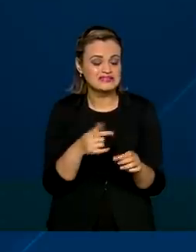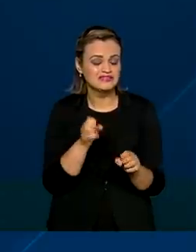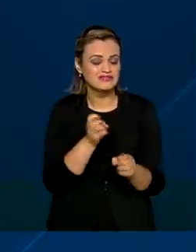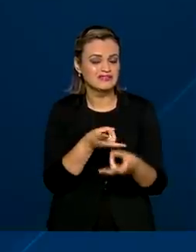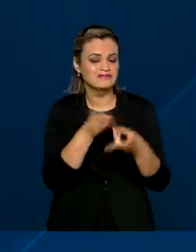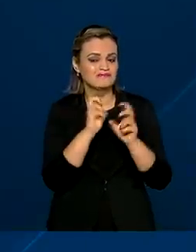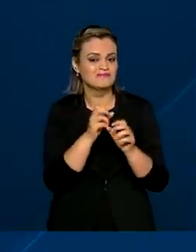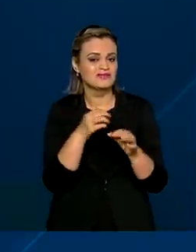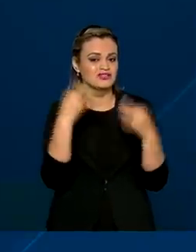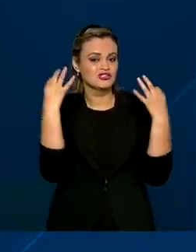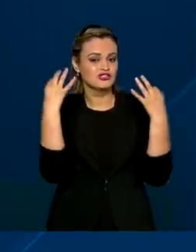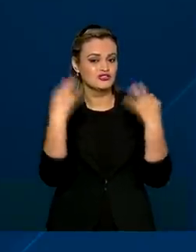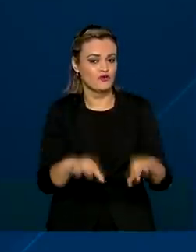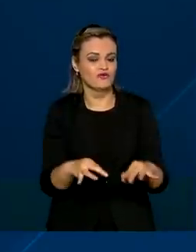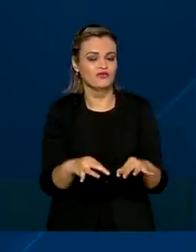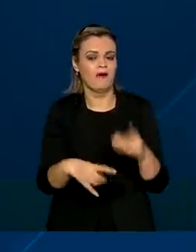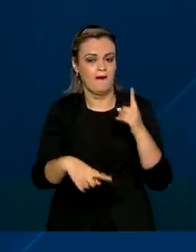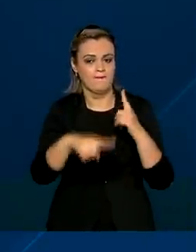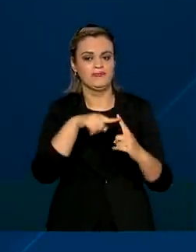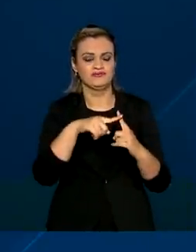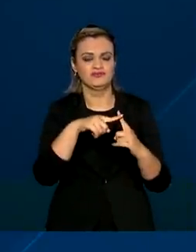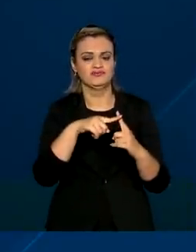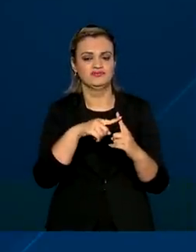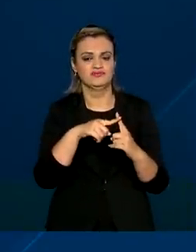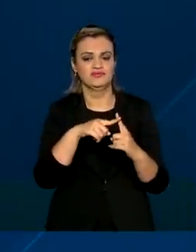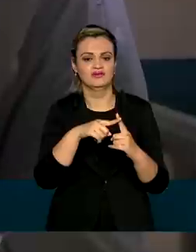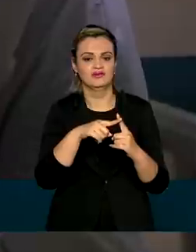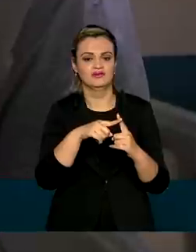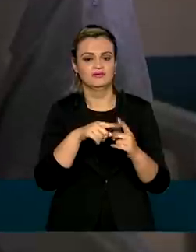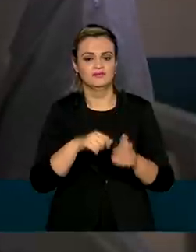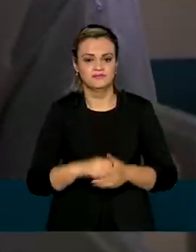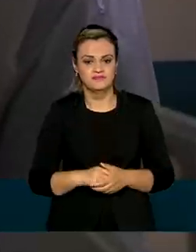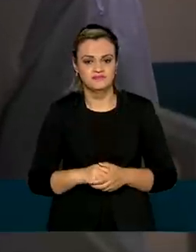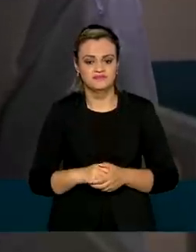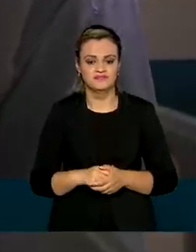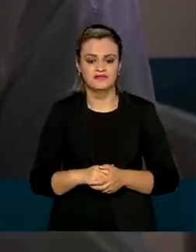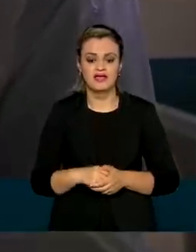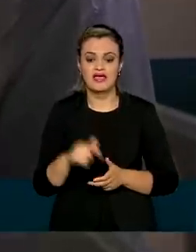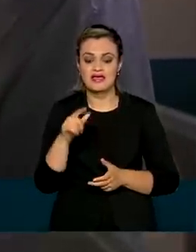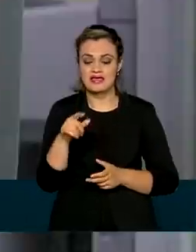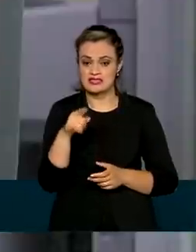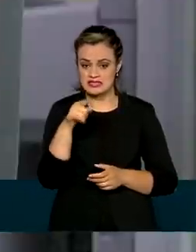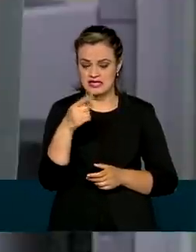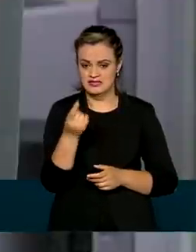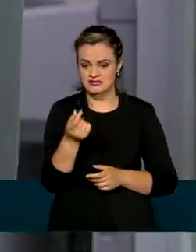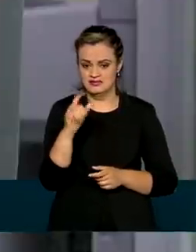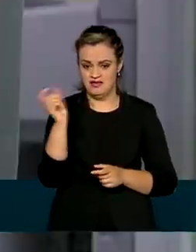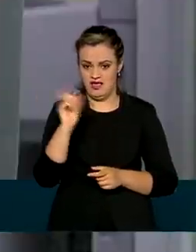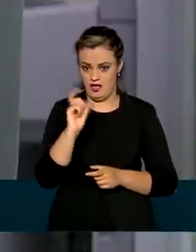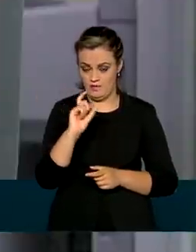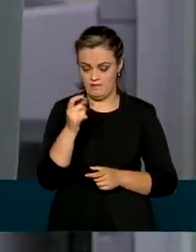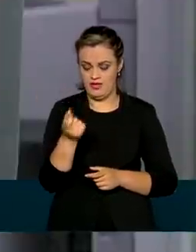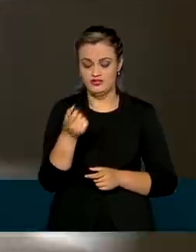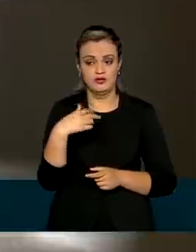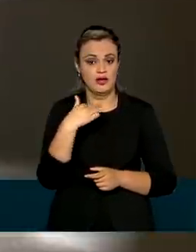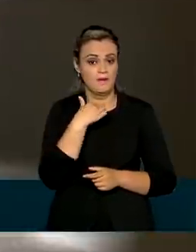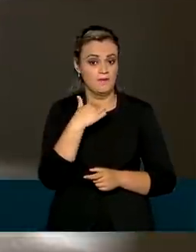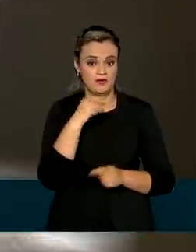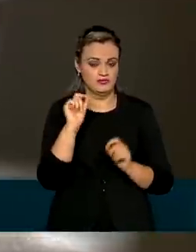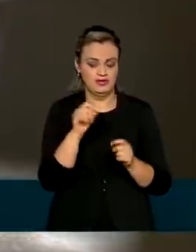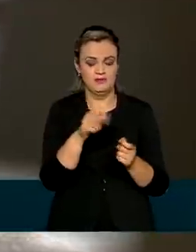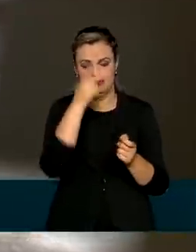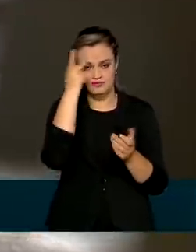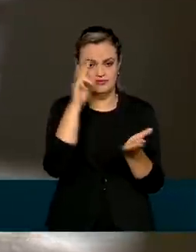diagnosticado o teste positivo para a Sars-CoV-2. A Associação de Anticorpos é contraindicada para pacientes